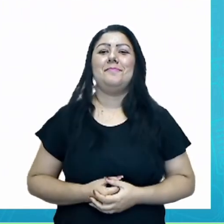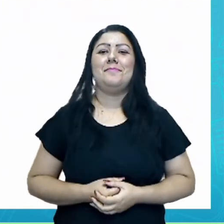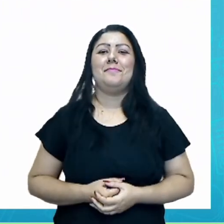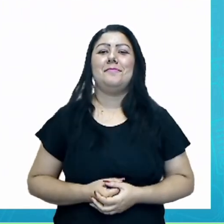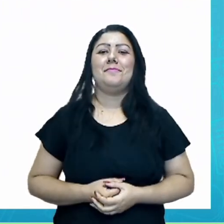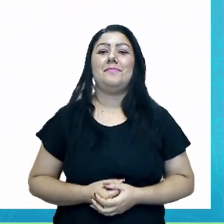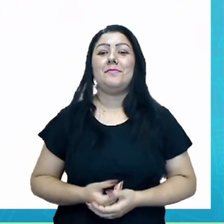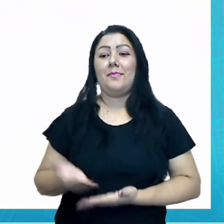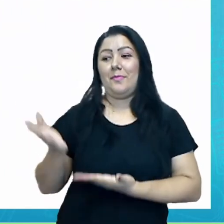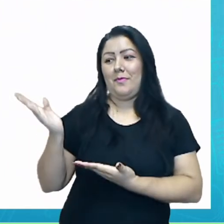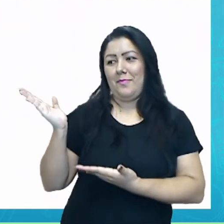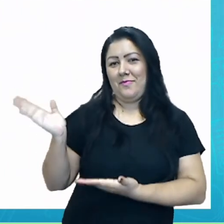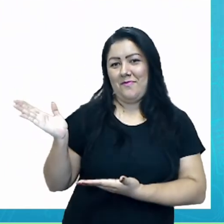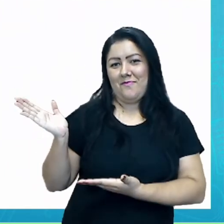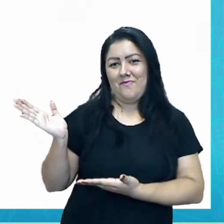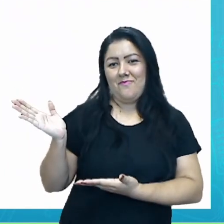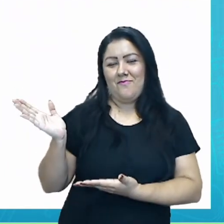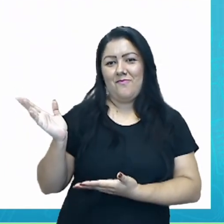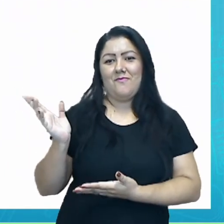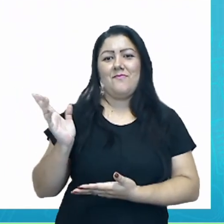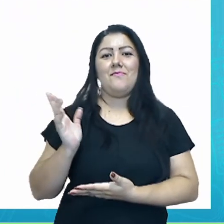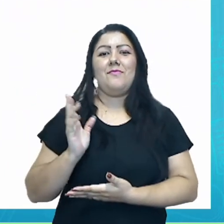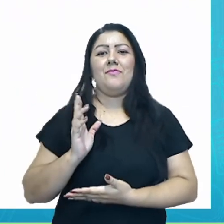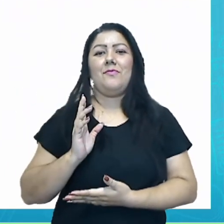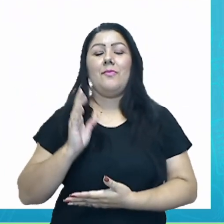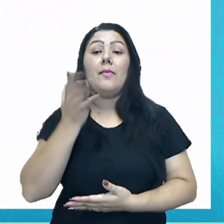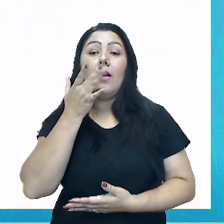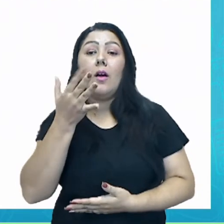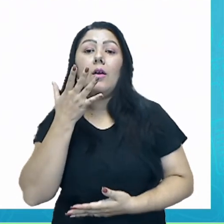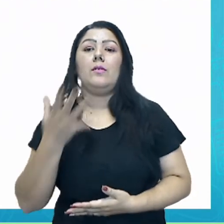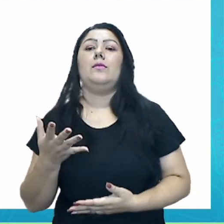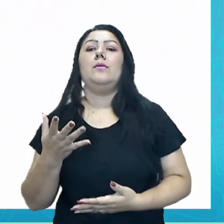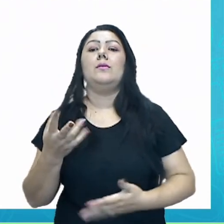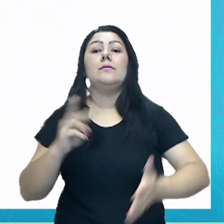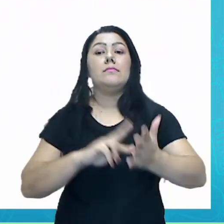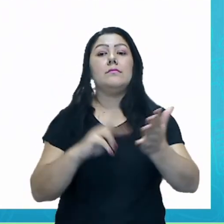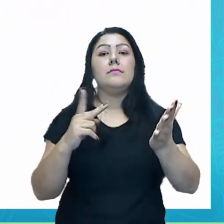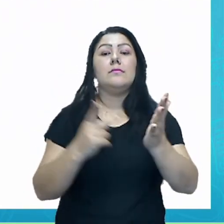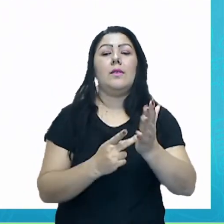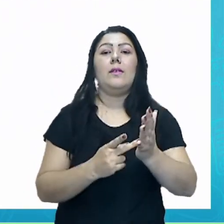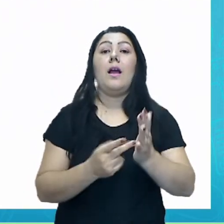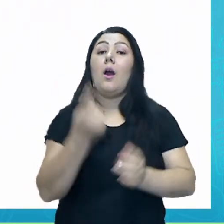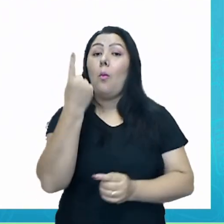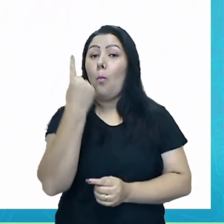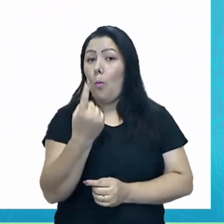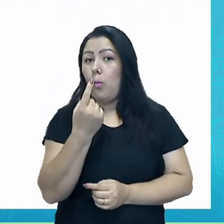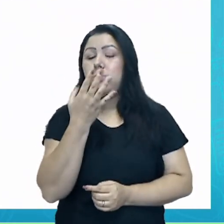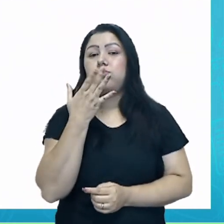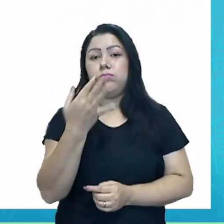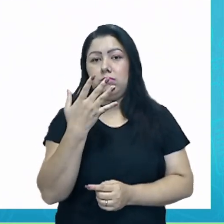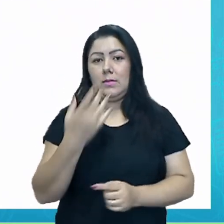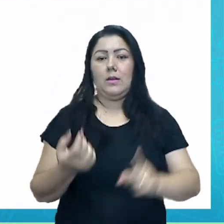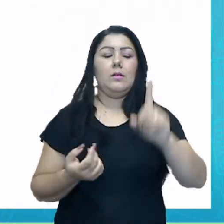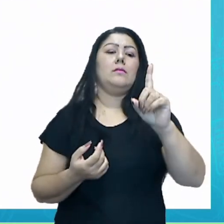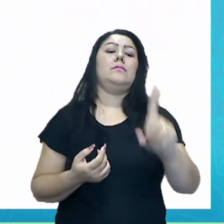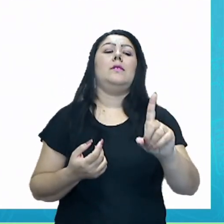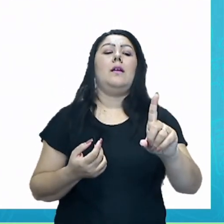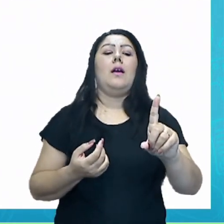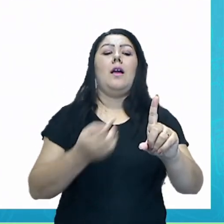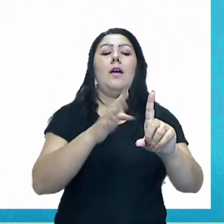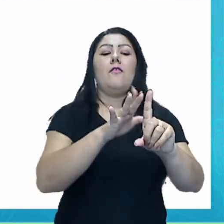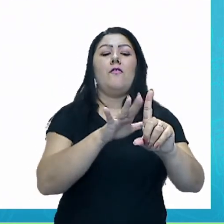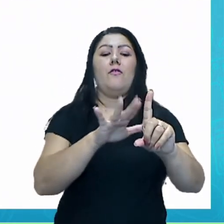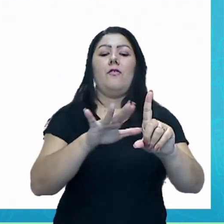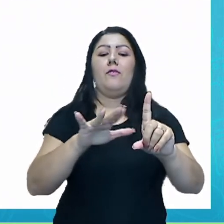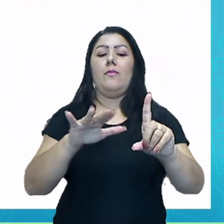A monocromia, que corresponde à variação tonal de apenas uma cor. Ou seja, de uma cor, você vai pegando, vai tendo